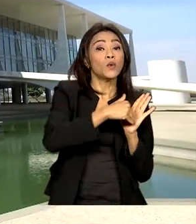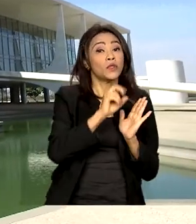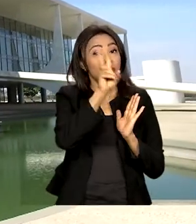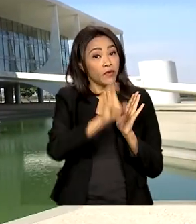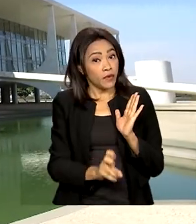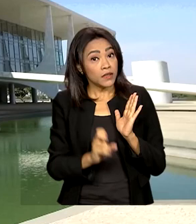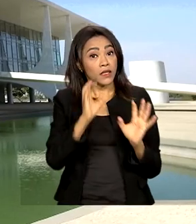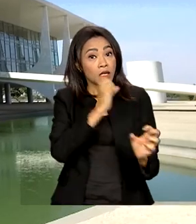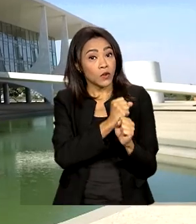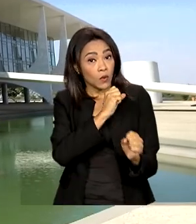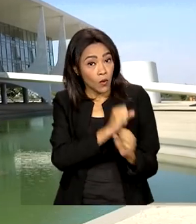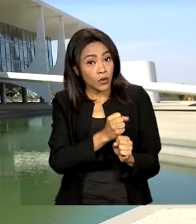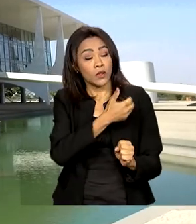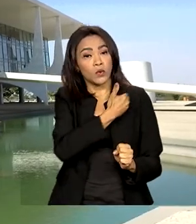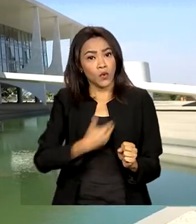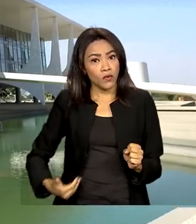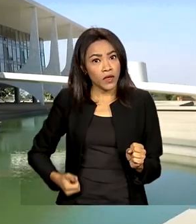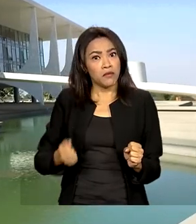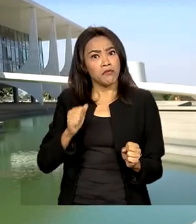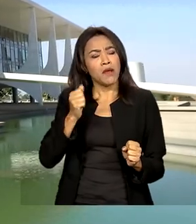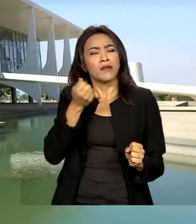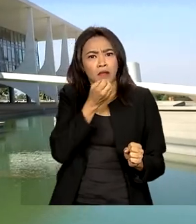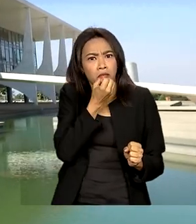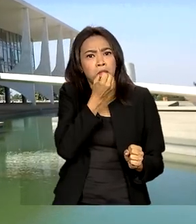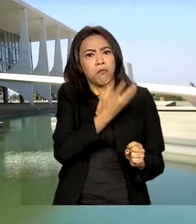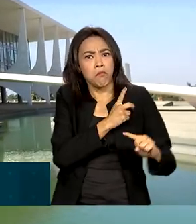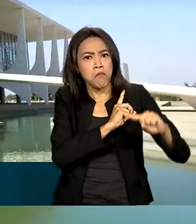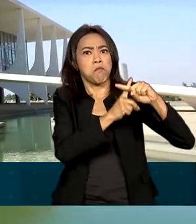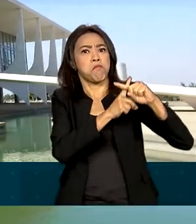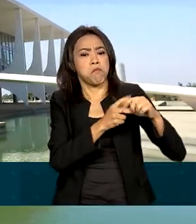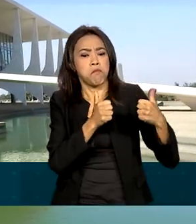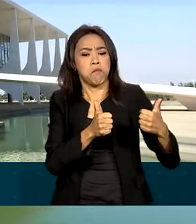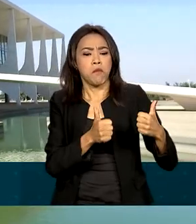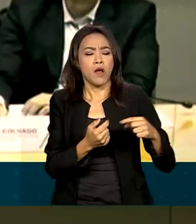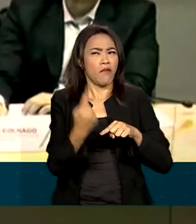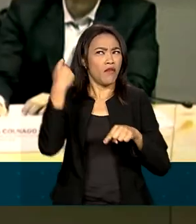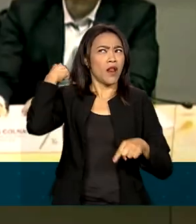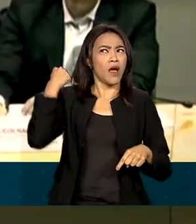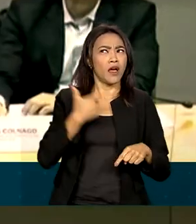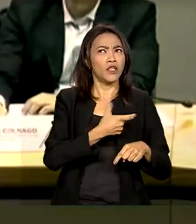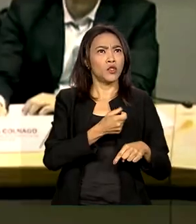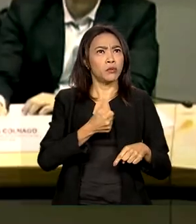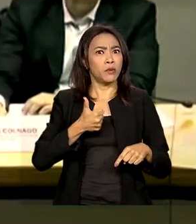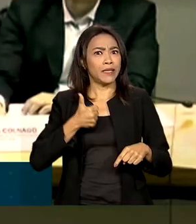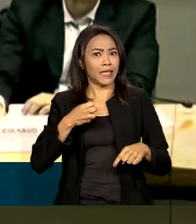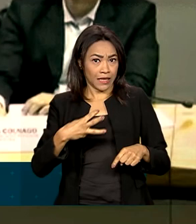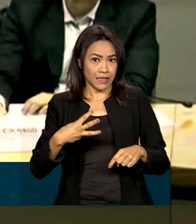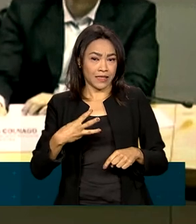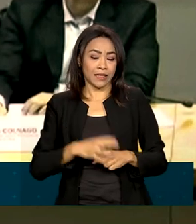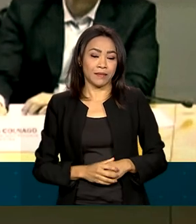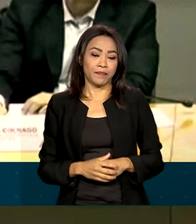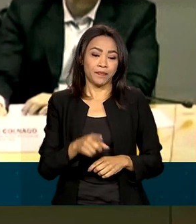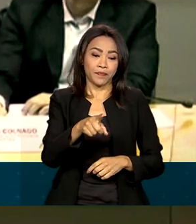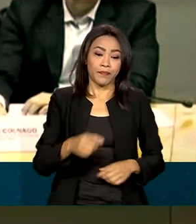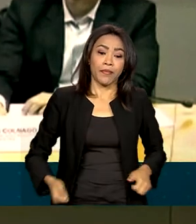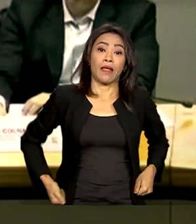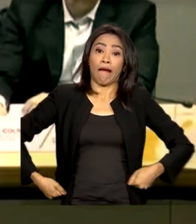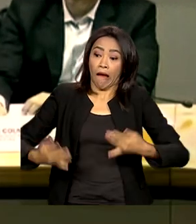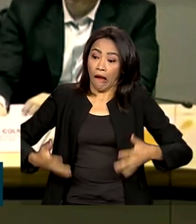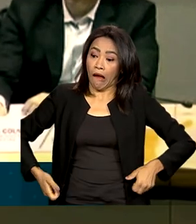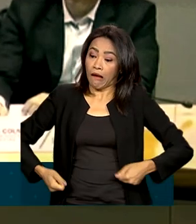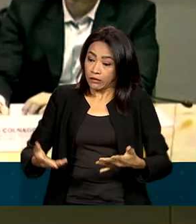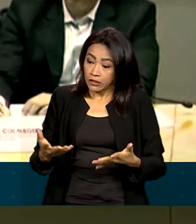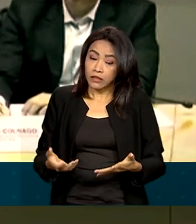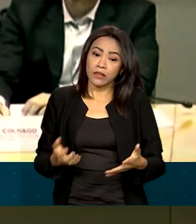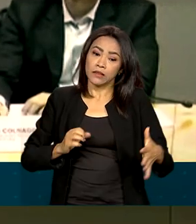em que as contas do governo fecharam no azul foi em 2013. Amanhã, se uma cidade gastar muito, trava os